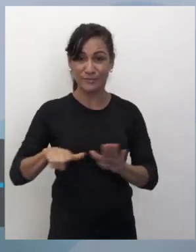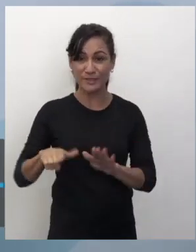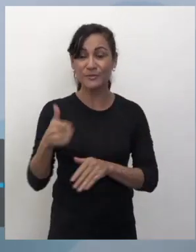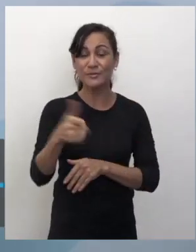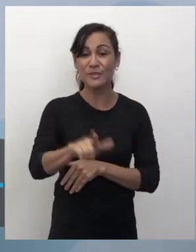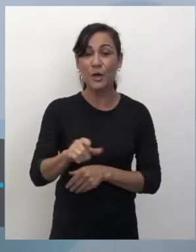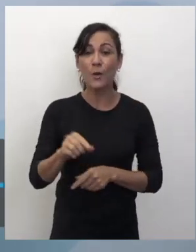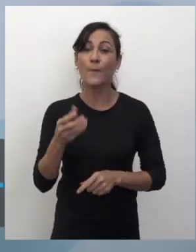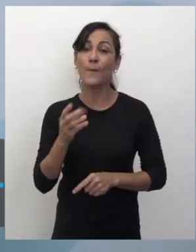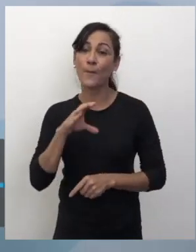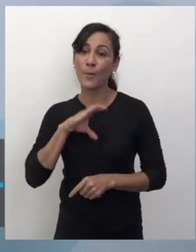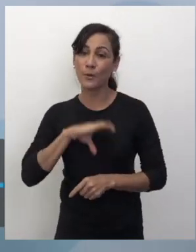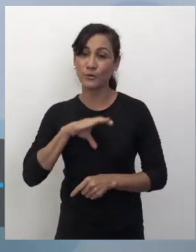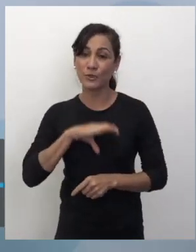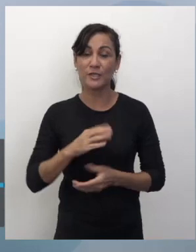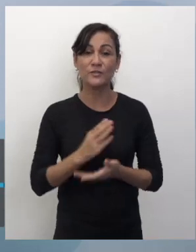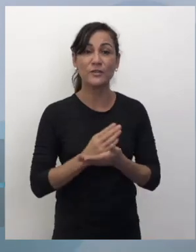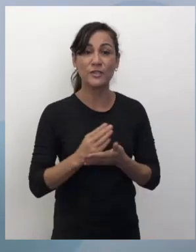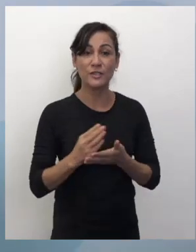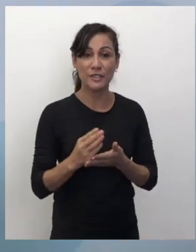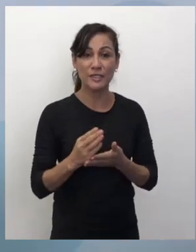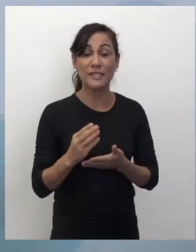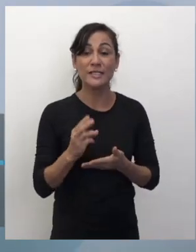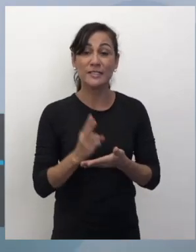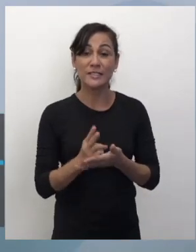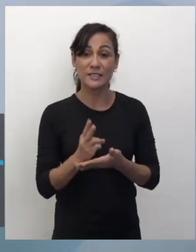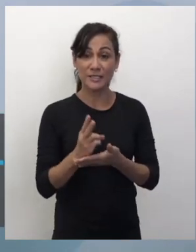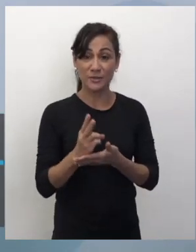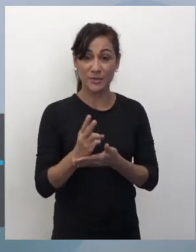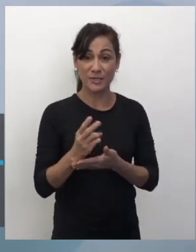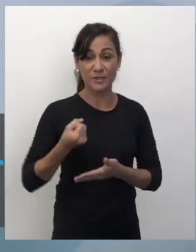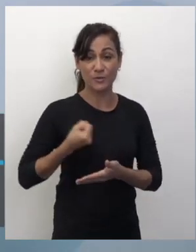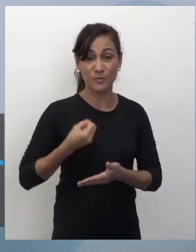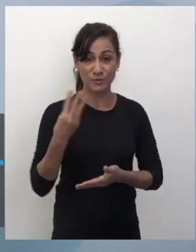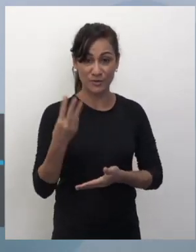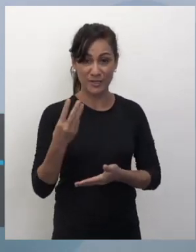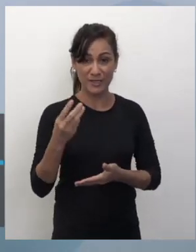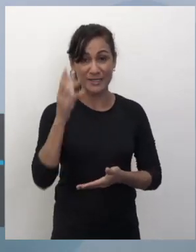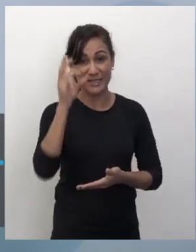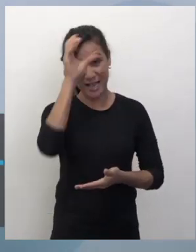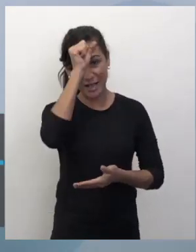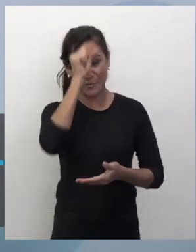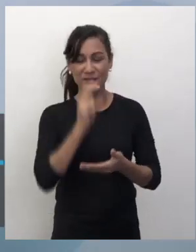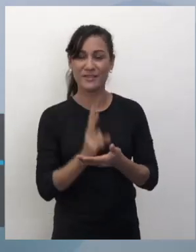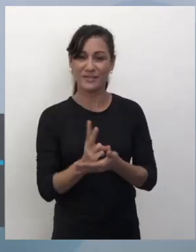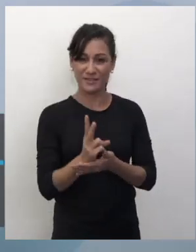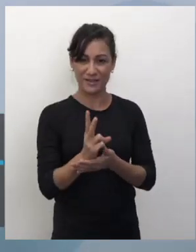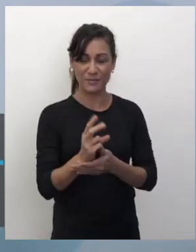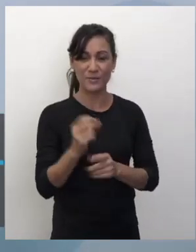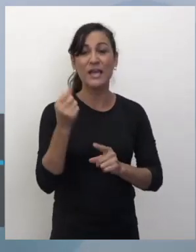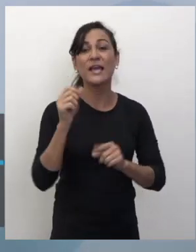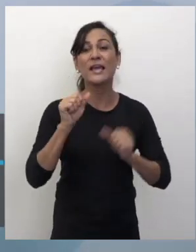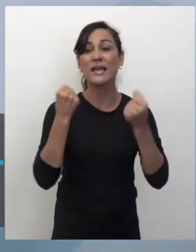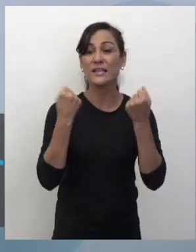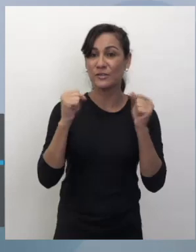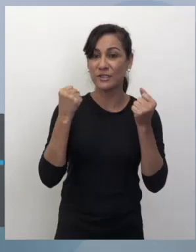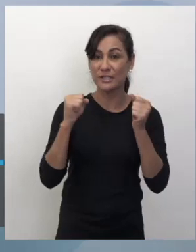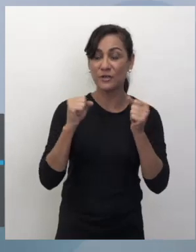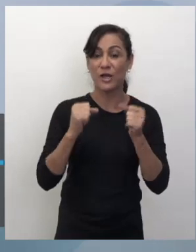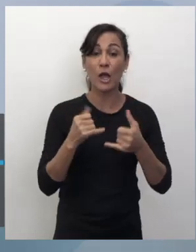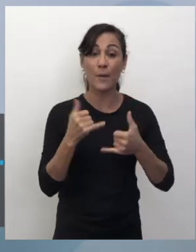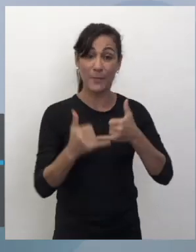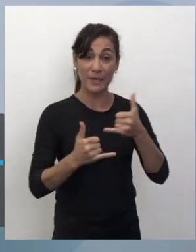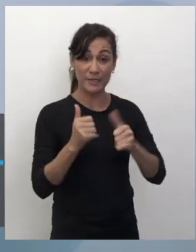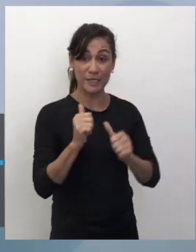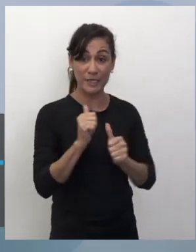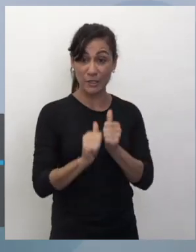portuguesa, vamos iniciar a sequência 3 do aprender sempre. Em educação física, vocês vão trabalhar jogos e brincadeiras